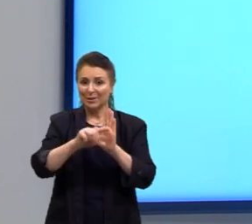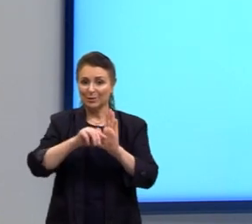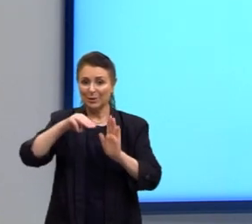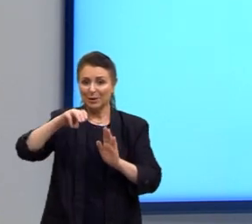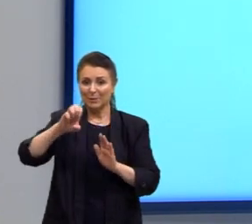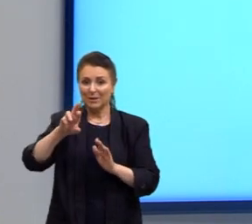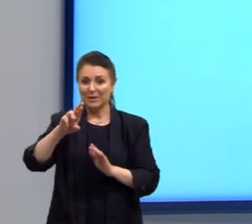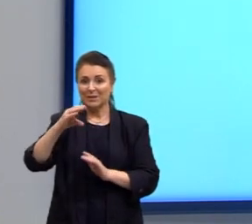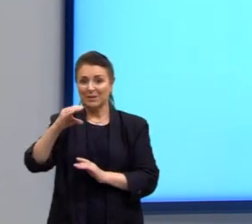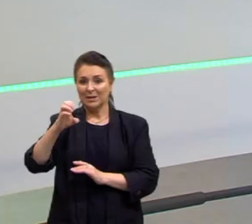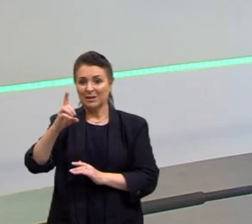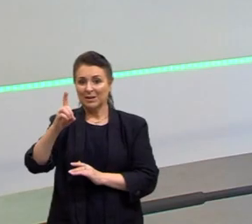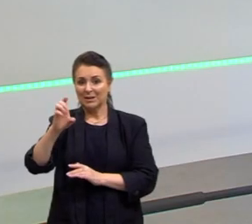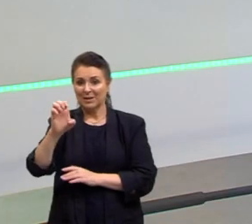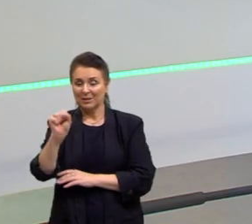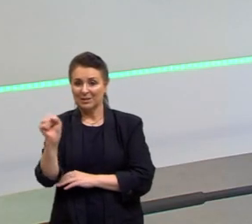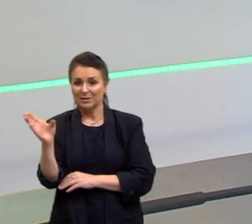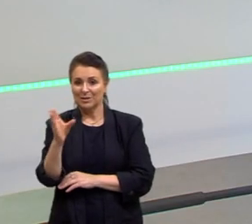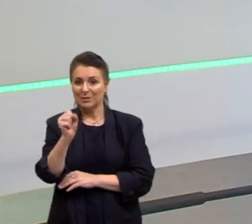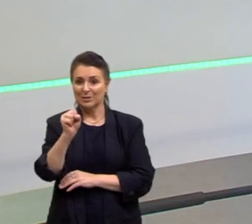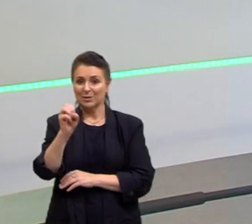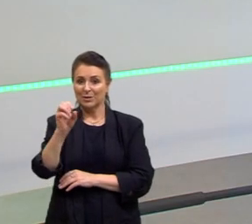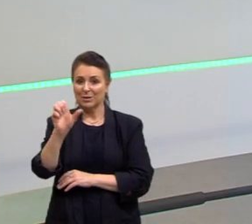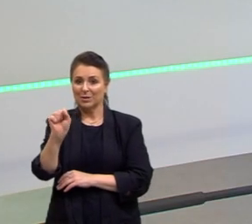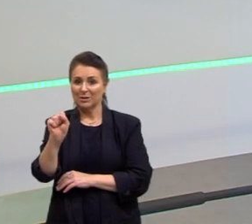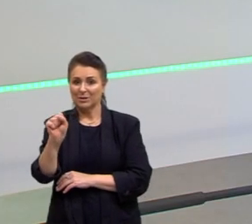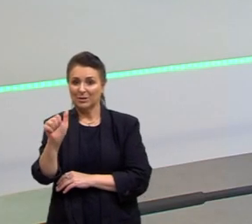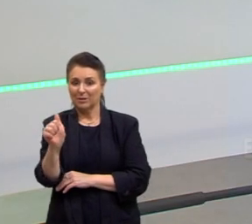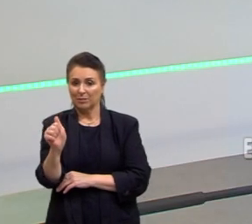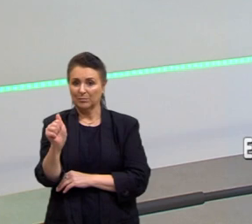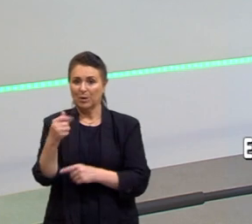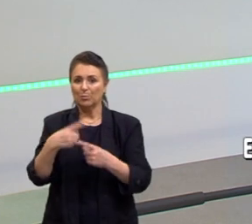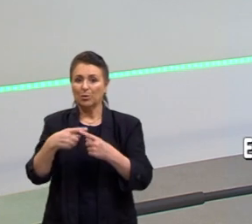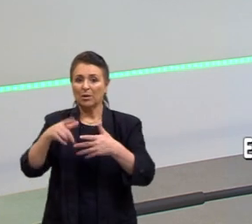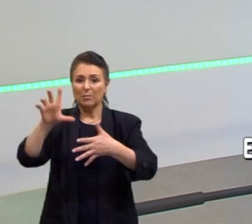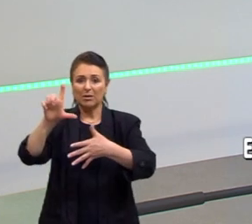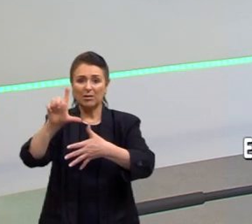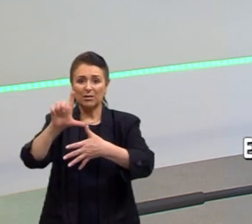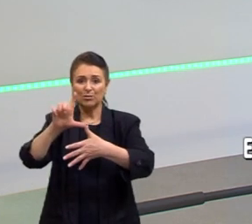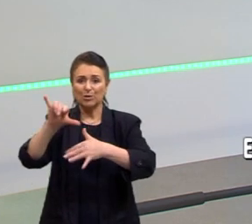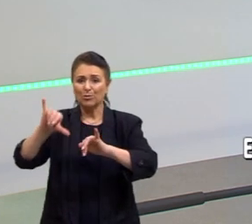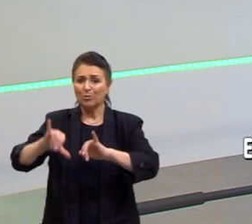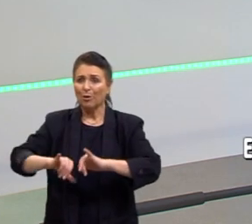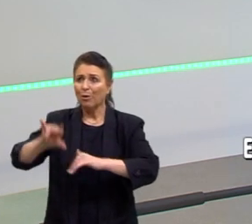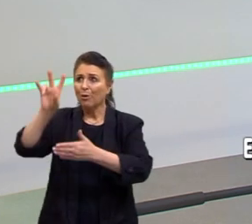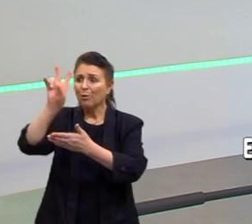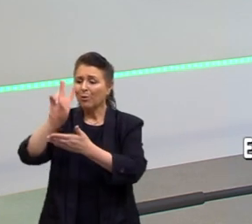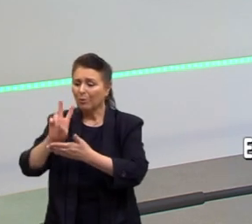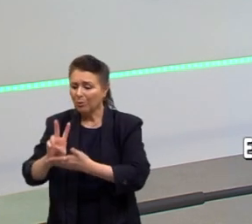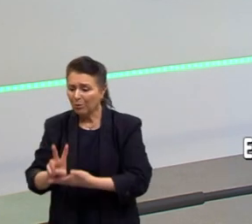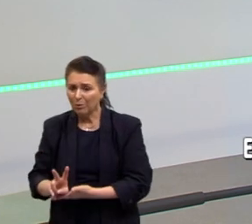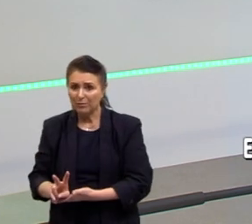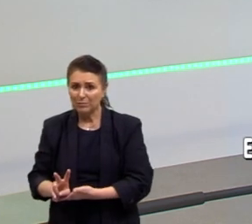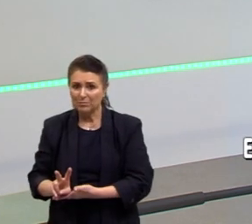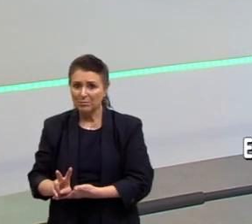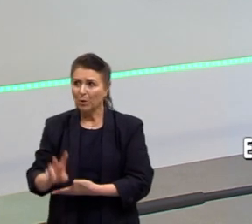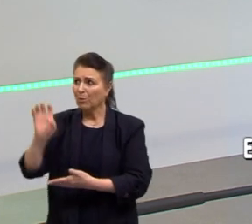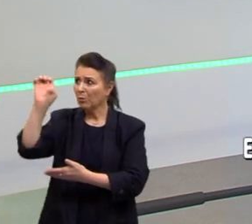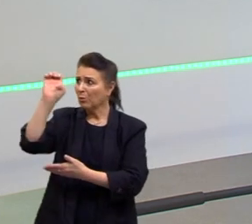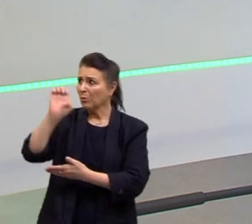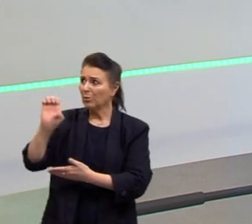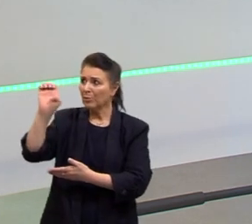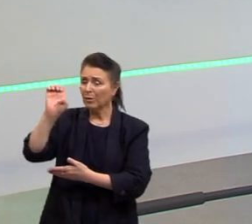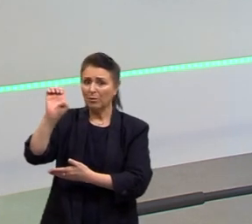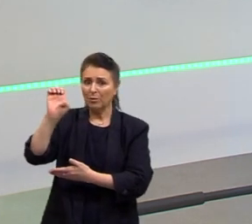desvalorização, desvalorização da América Latina que ocorre através dos olhos do europeu e através dos